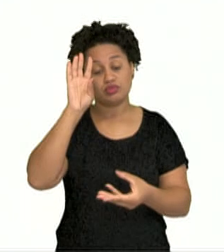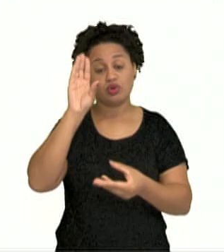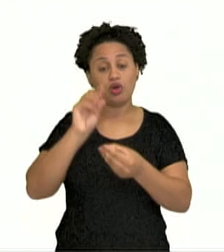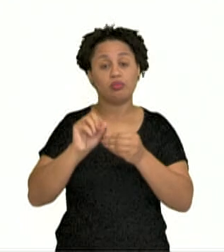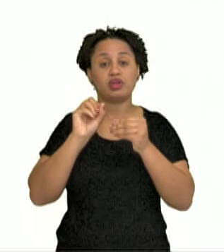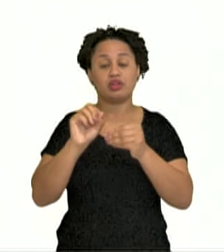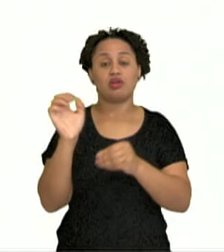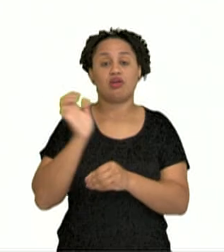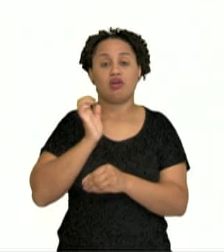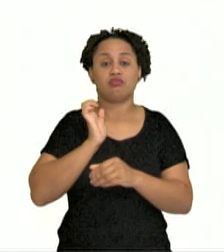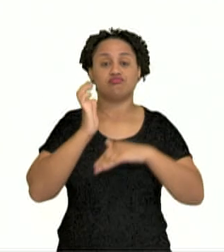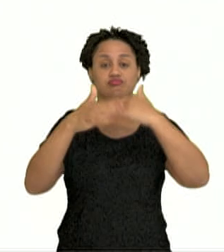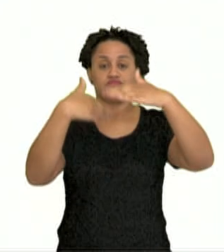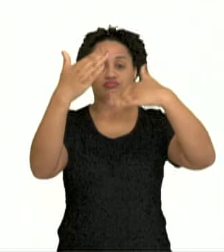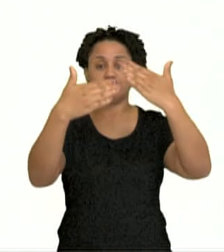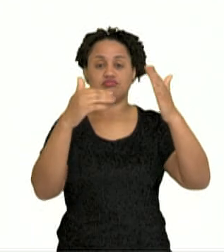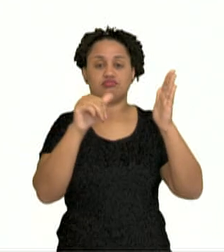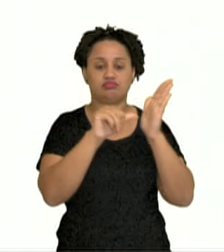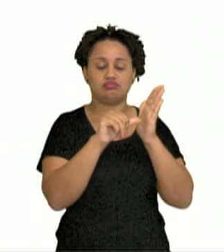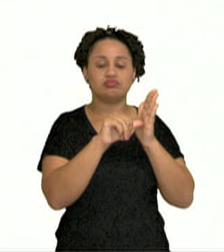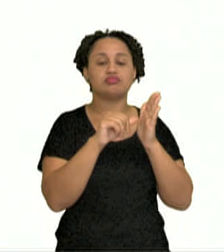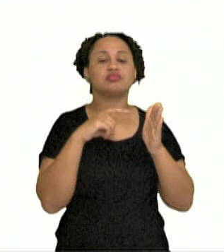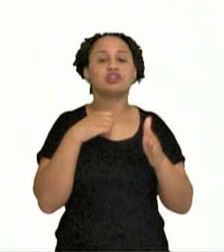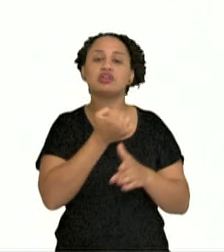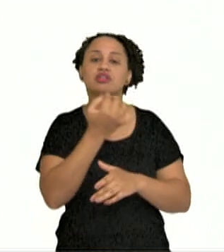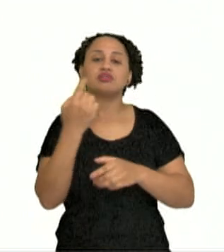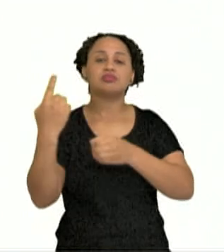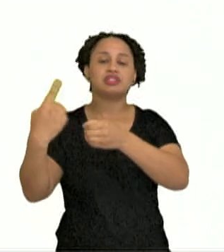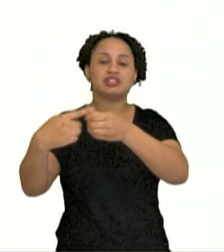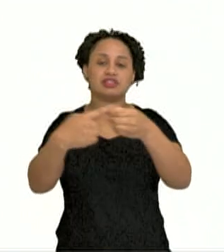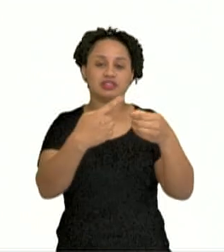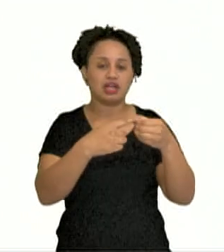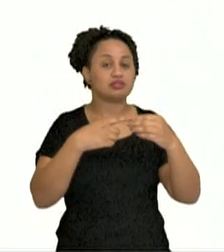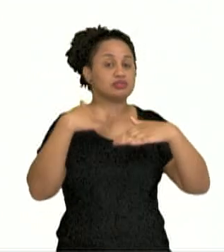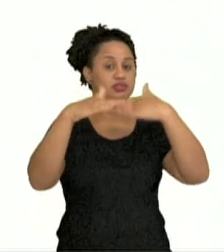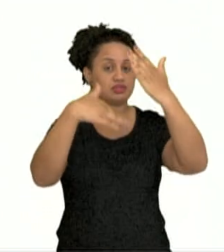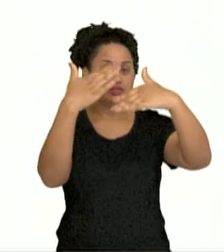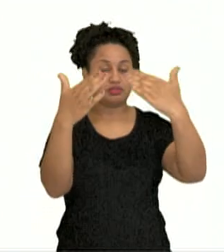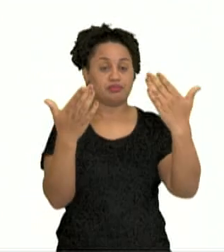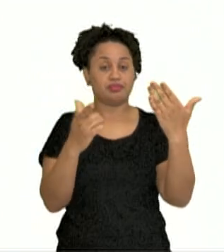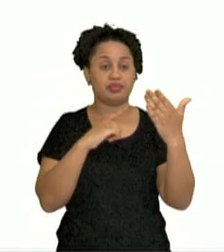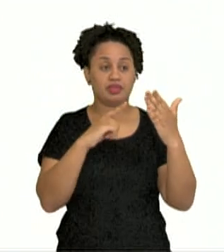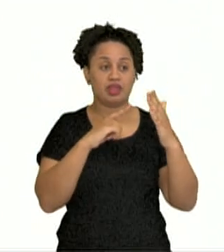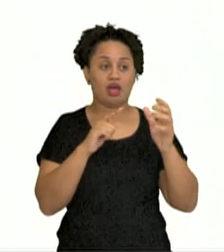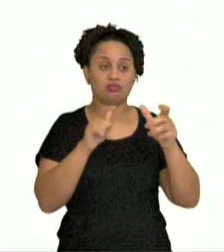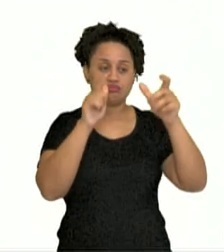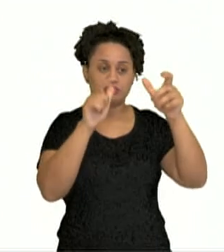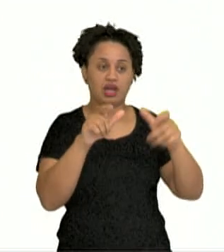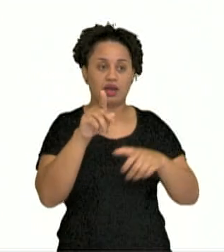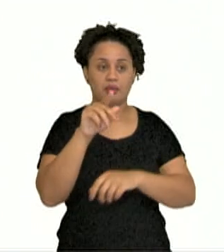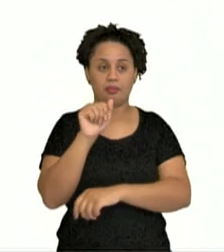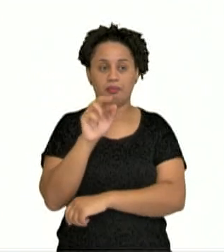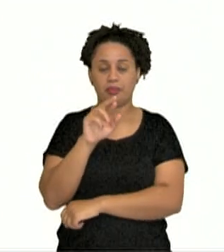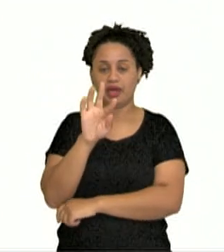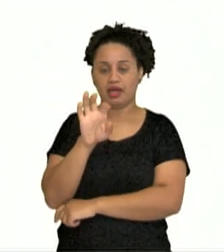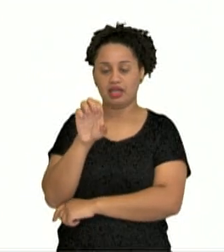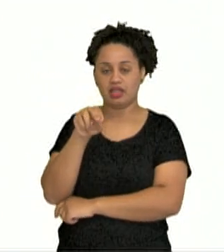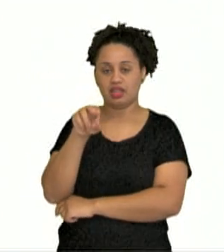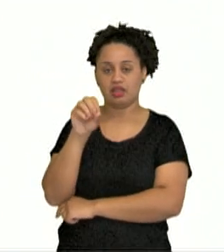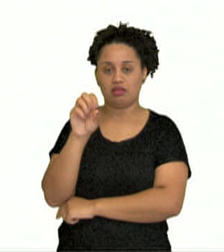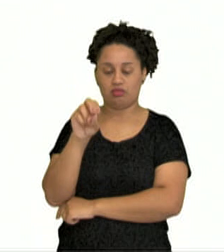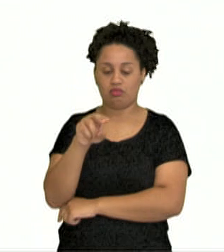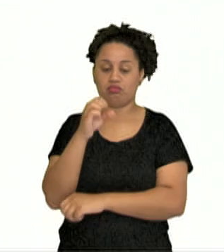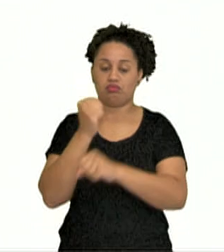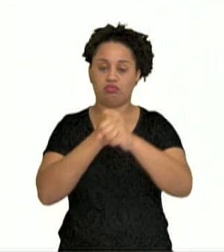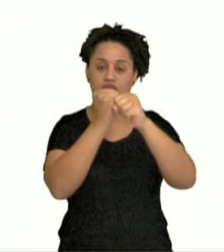e a prosperidade? Algumas cidades aqui vão se desenvolver muito nesse período. Aqui nós temos o Partenon, que foi construído em Atenas